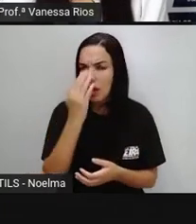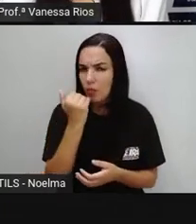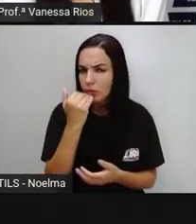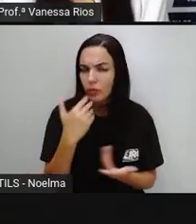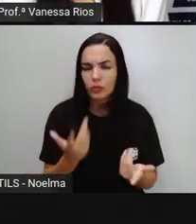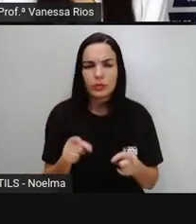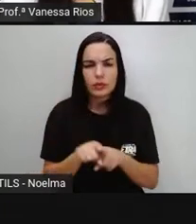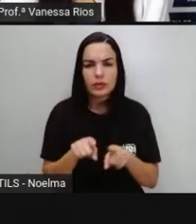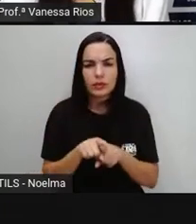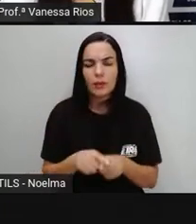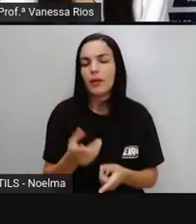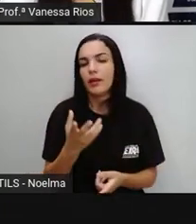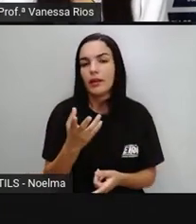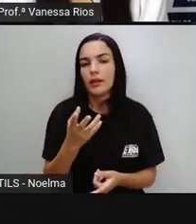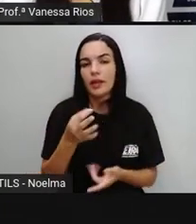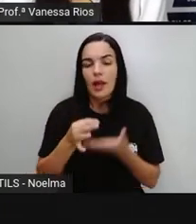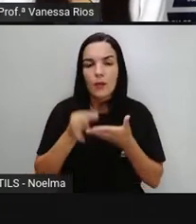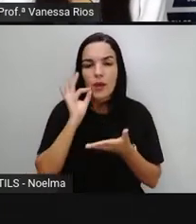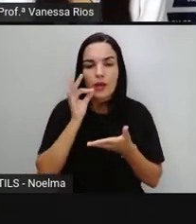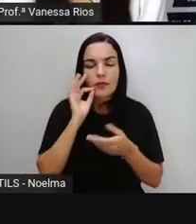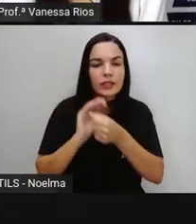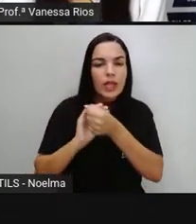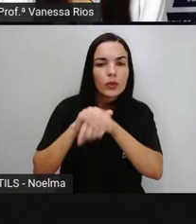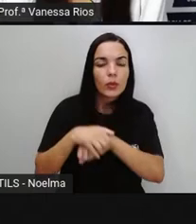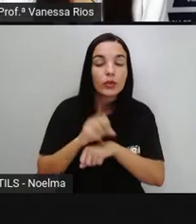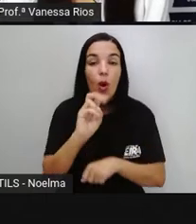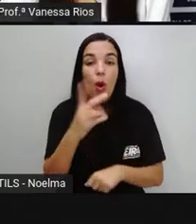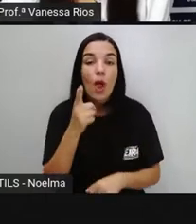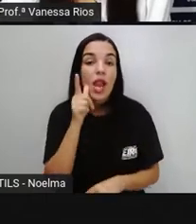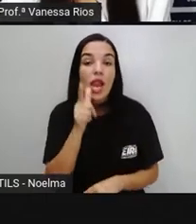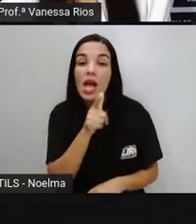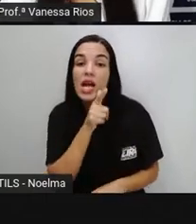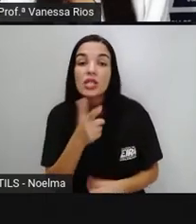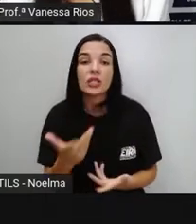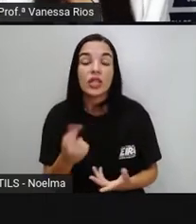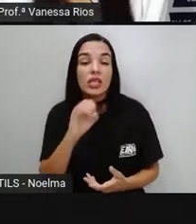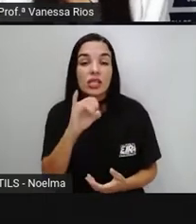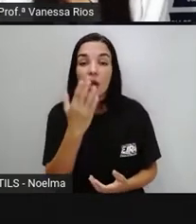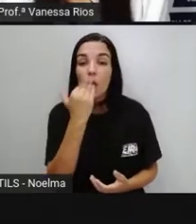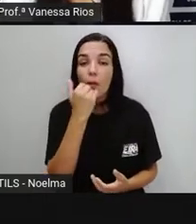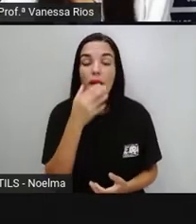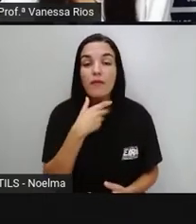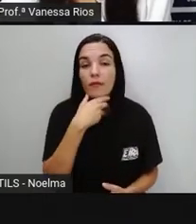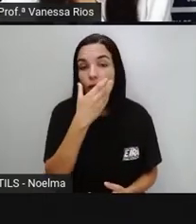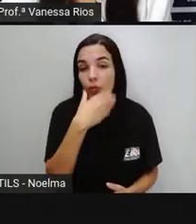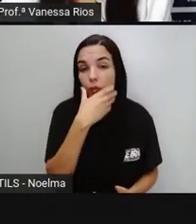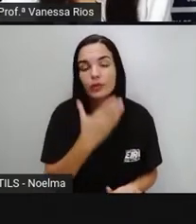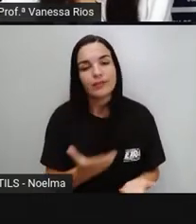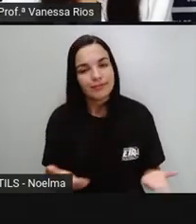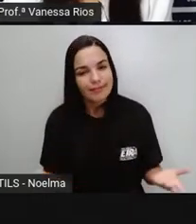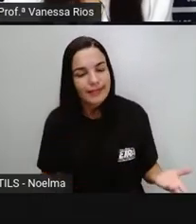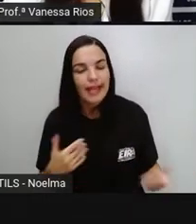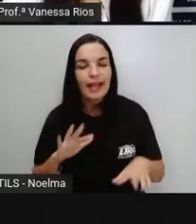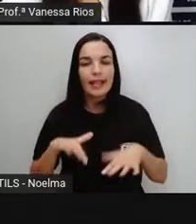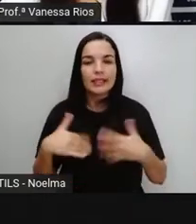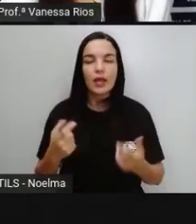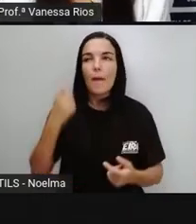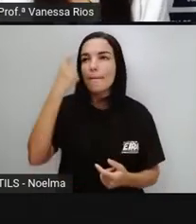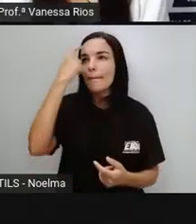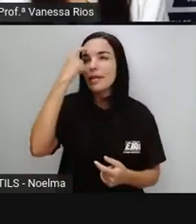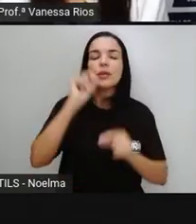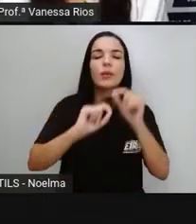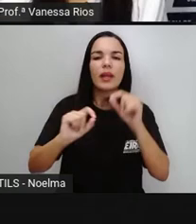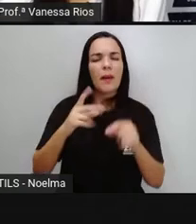jantar Num lanche Quando a gente come Aí uma fruta Então o que a gente Pensa aí desse processo Parece uma atividade